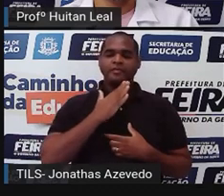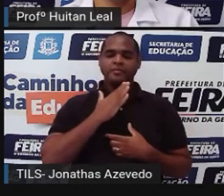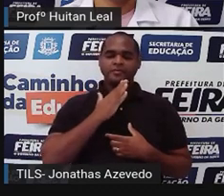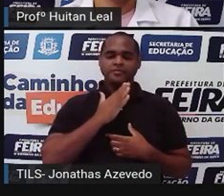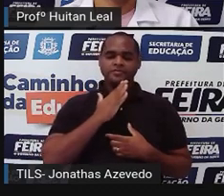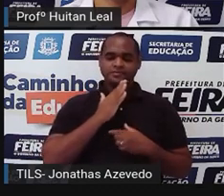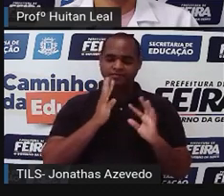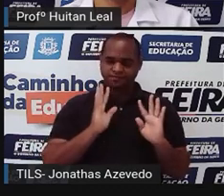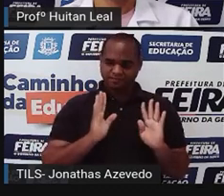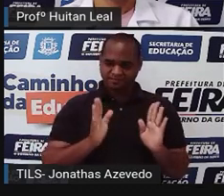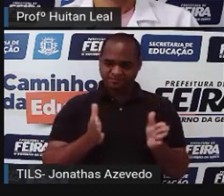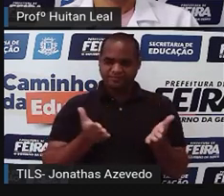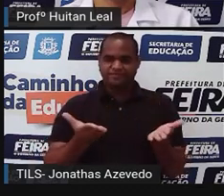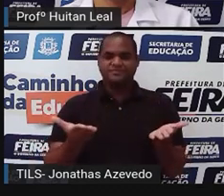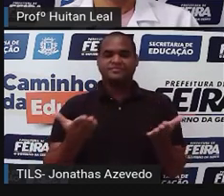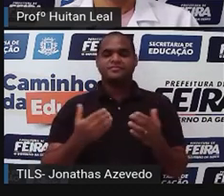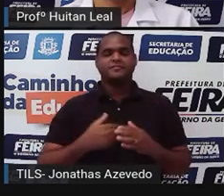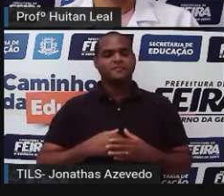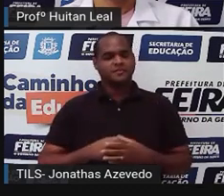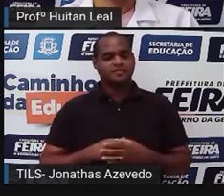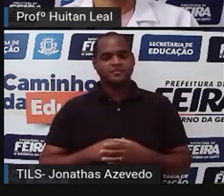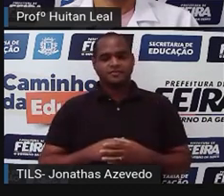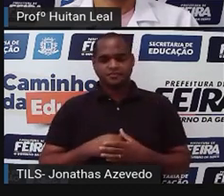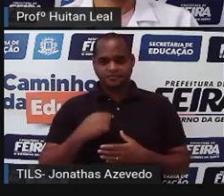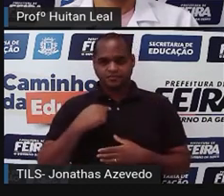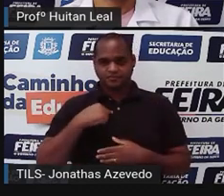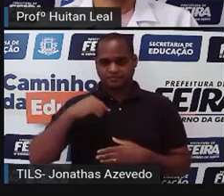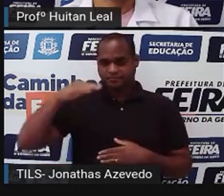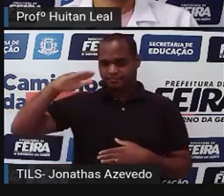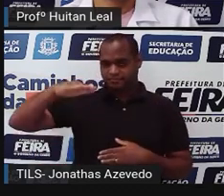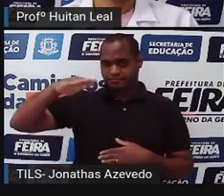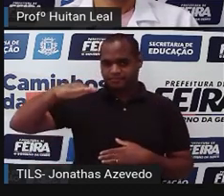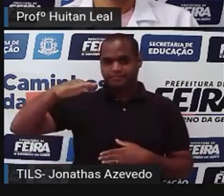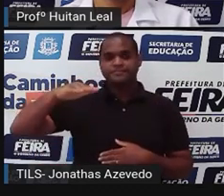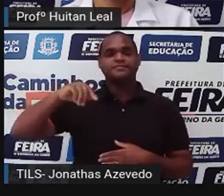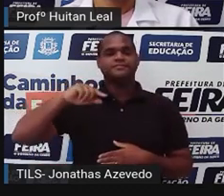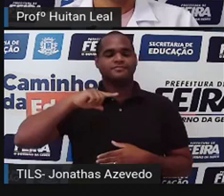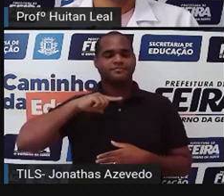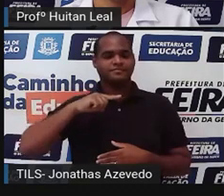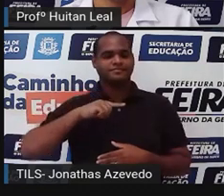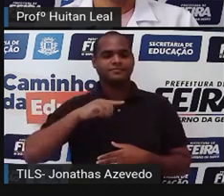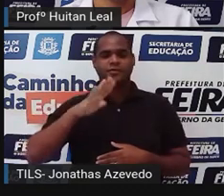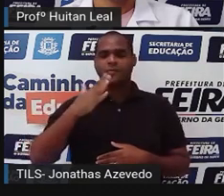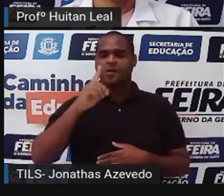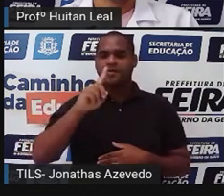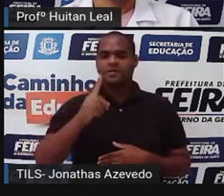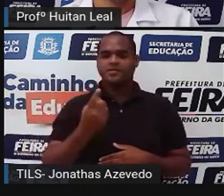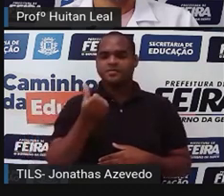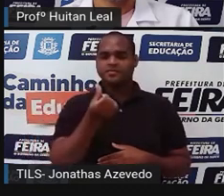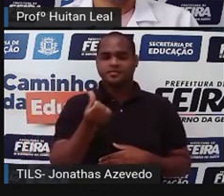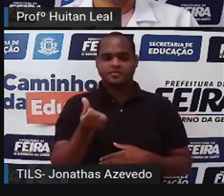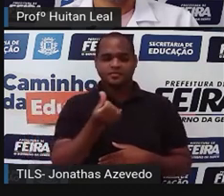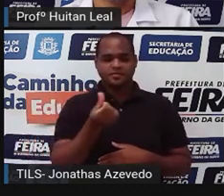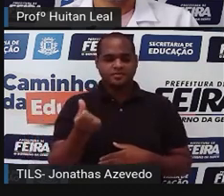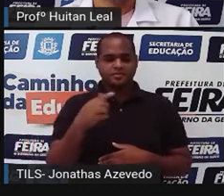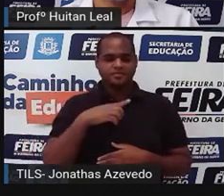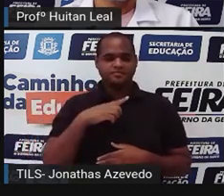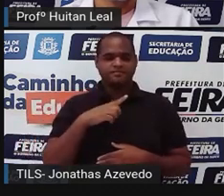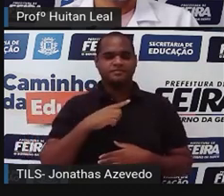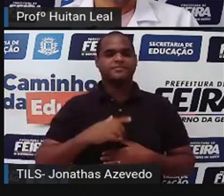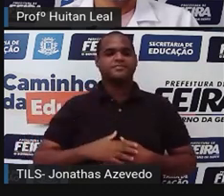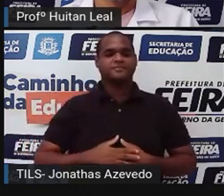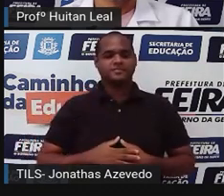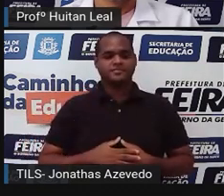ouvir falar por aqui. Eu sou uma pessoa de baixa estatura, tenho em torno de 1,66m de altura,